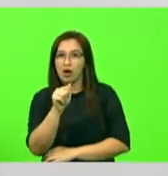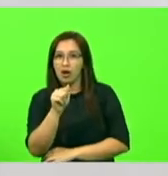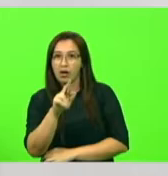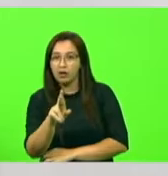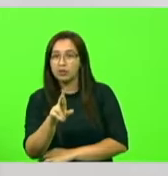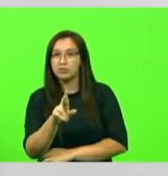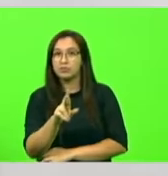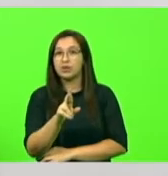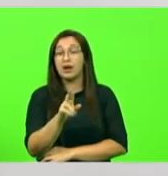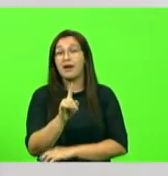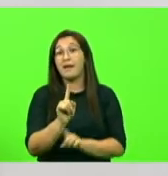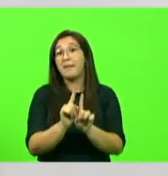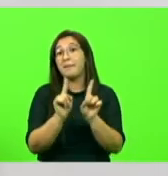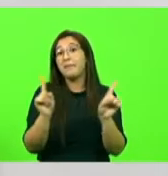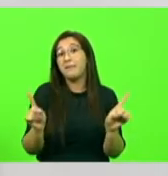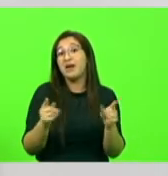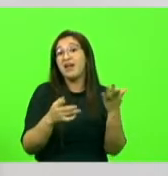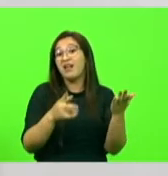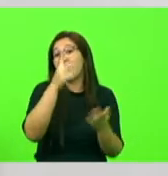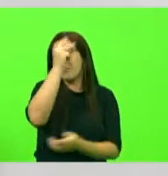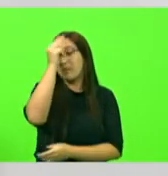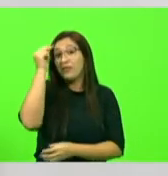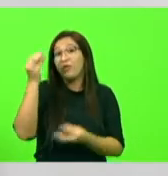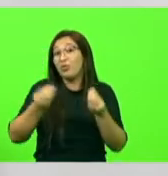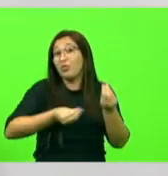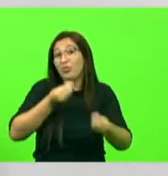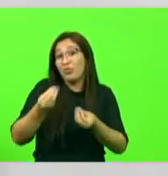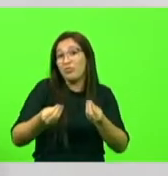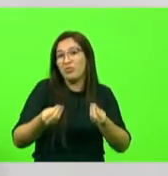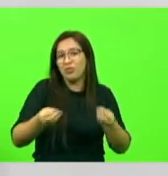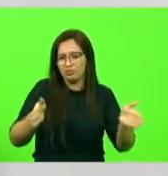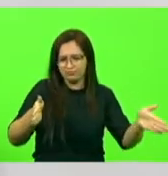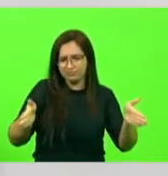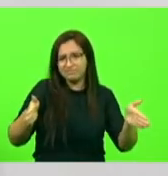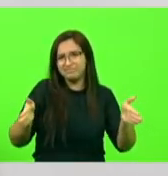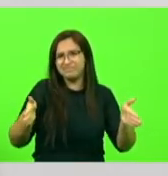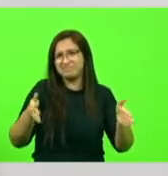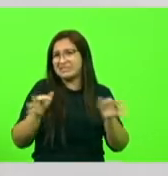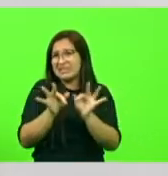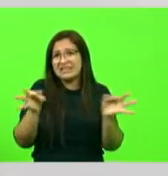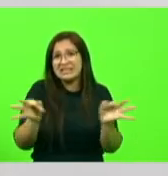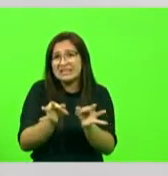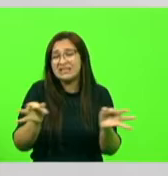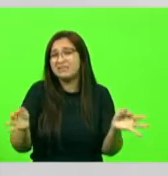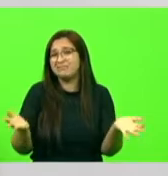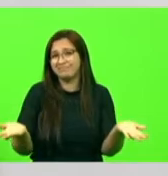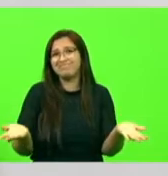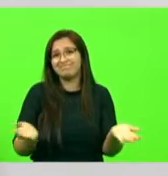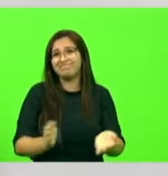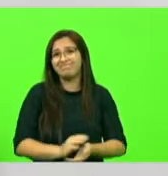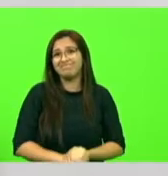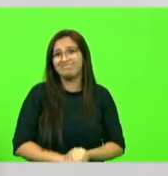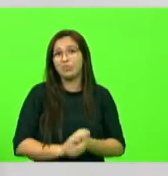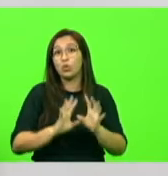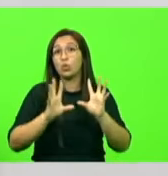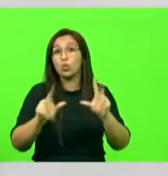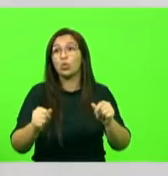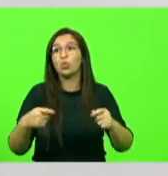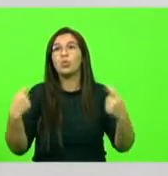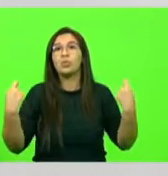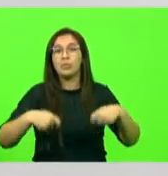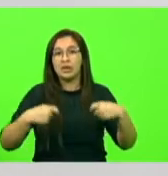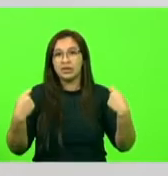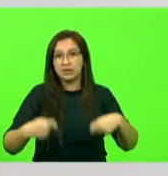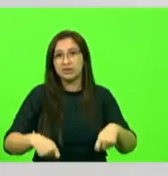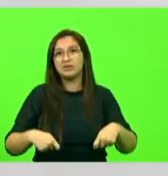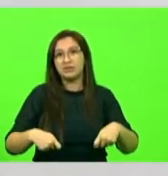faz um palmo, o prefeito lá fez um trecho simples dentro de um pasto que já está todo precisando de reforma, acabou de fazer,